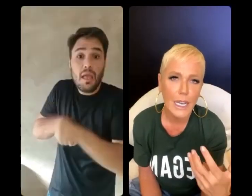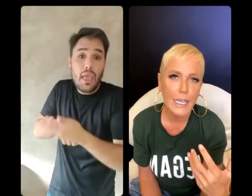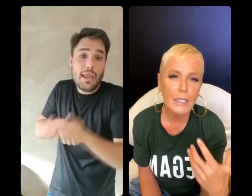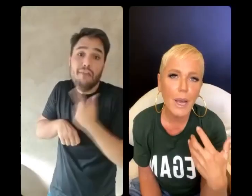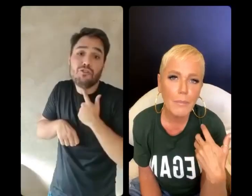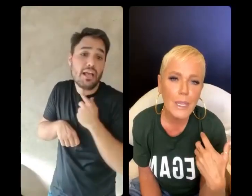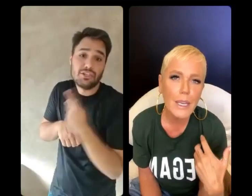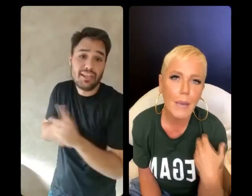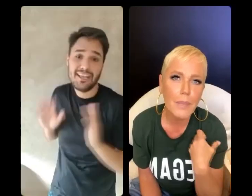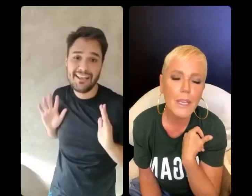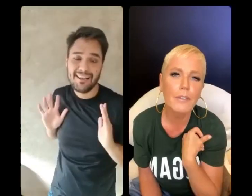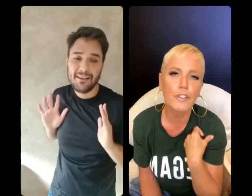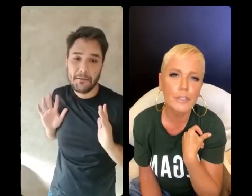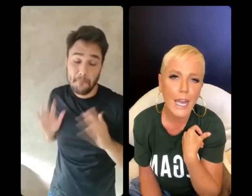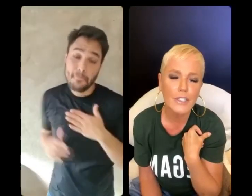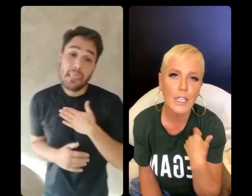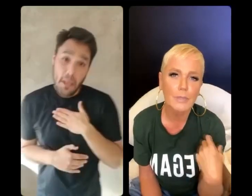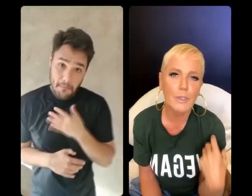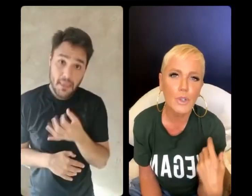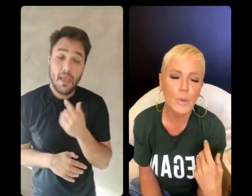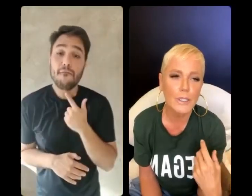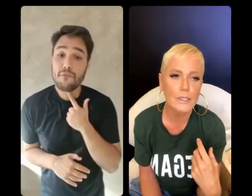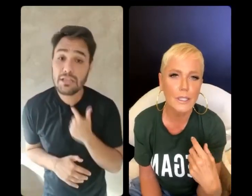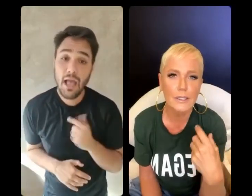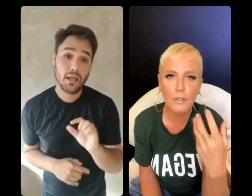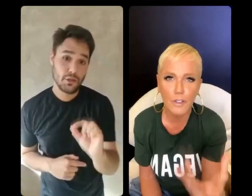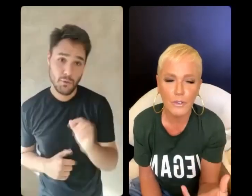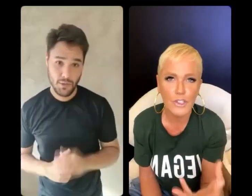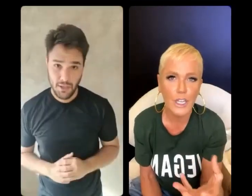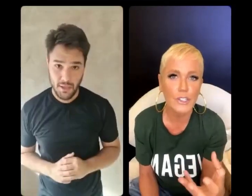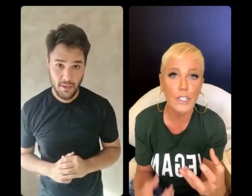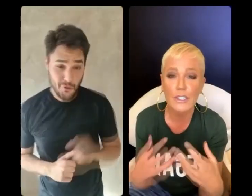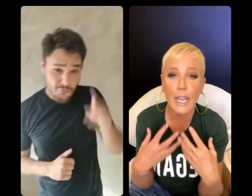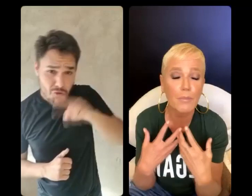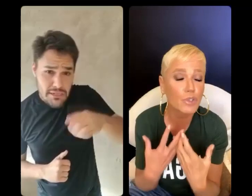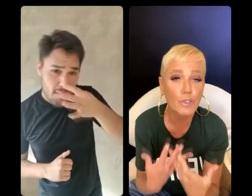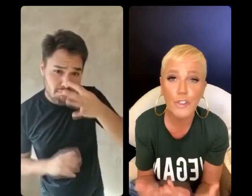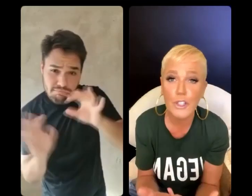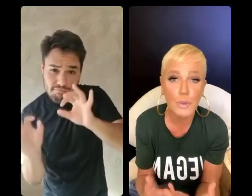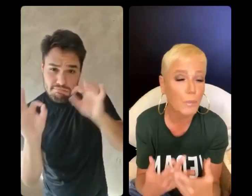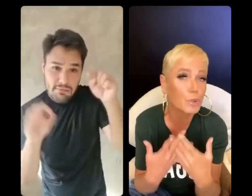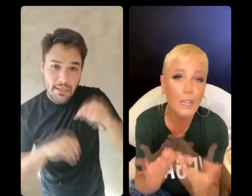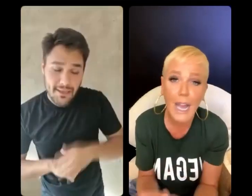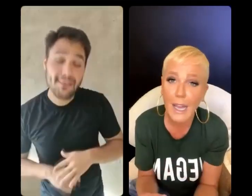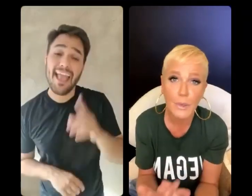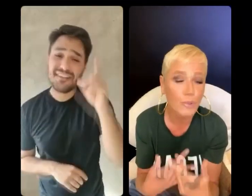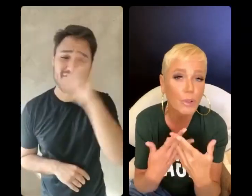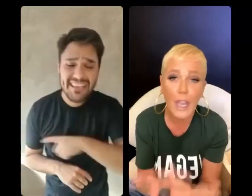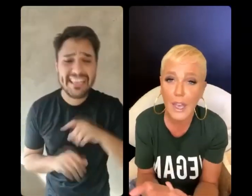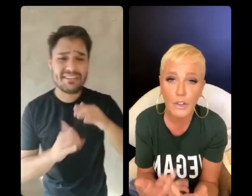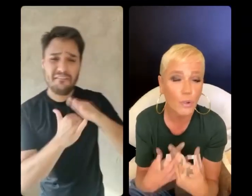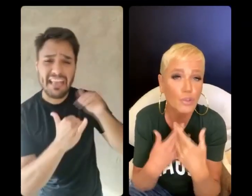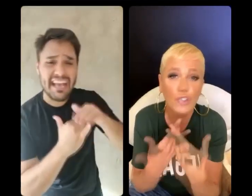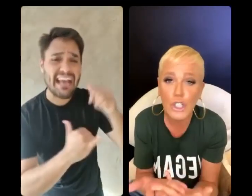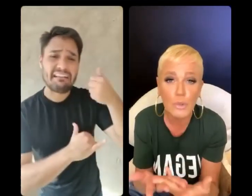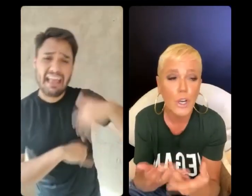Então, a minha vontade é que as pessoas que estão vendo a gente, que dizem, é muito difícil, é muito caro, eu não